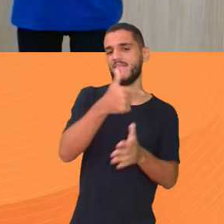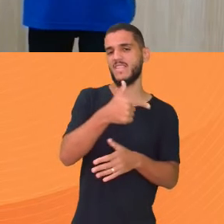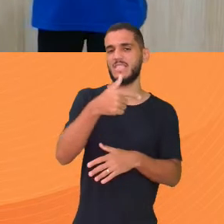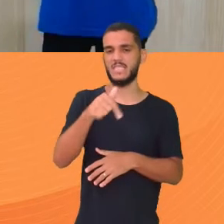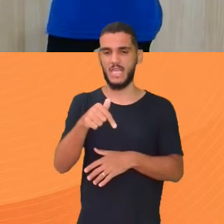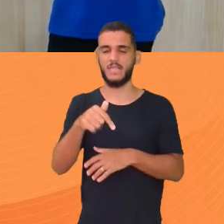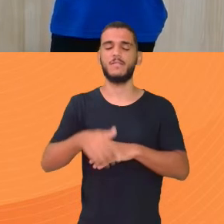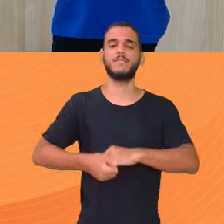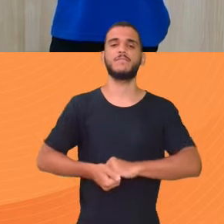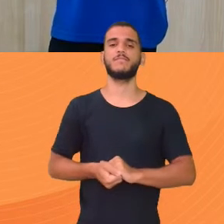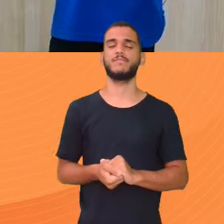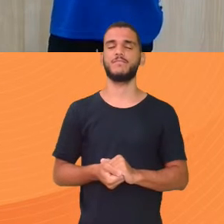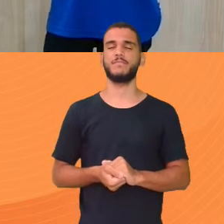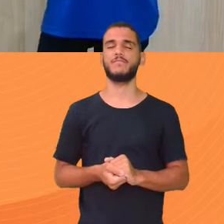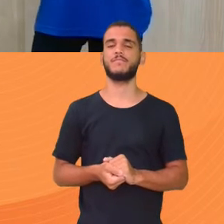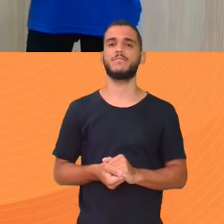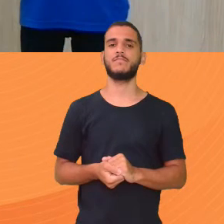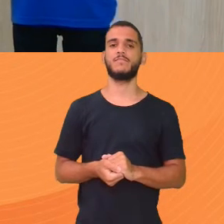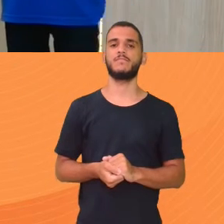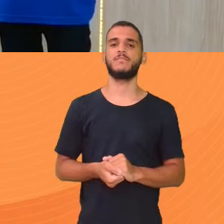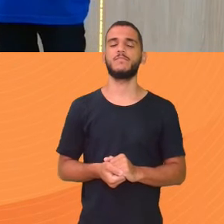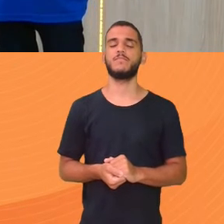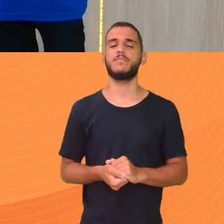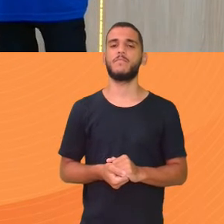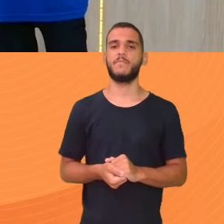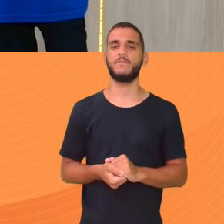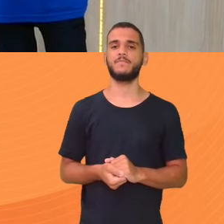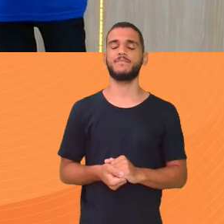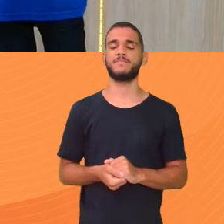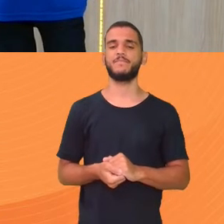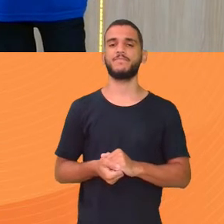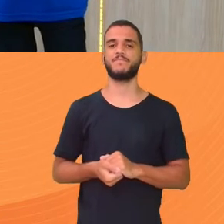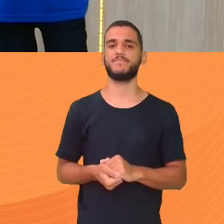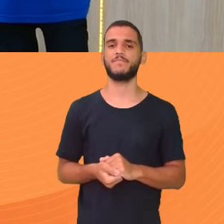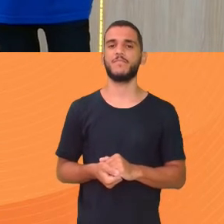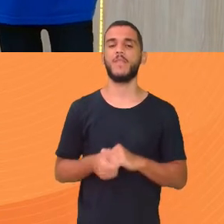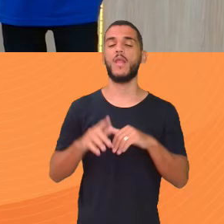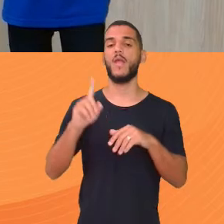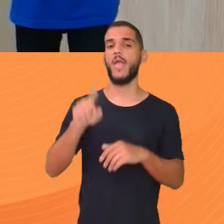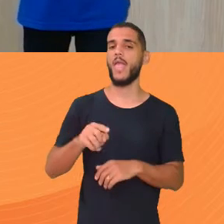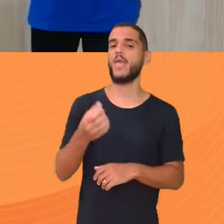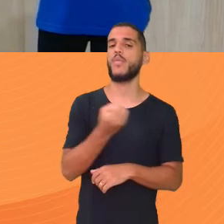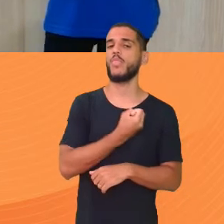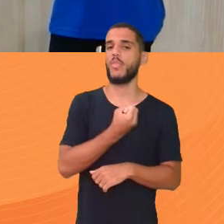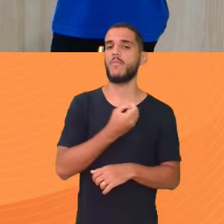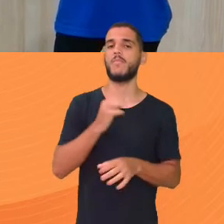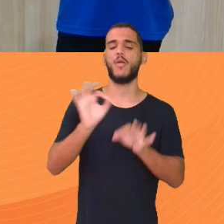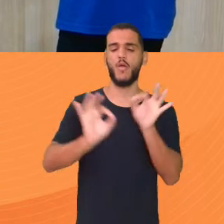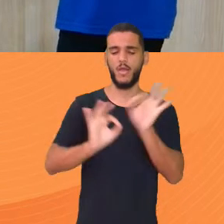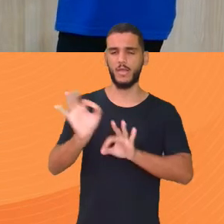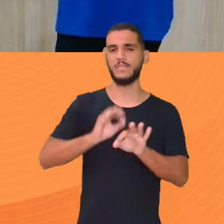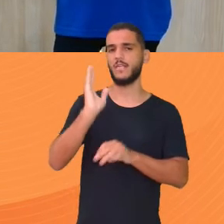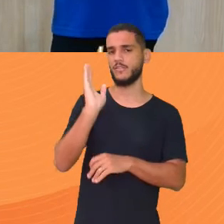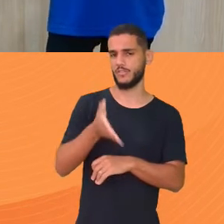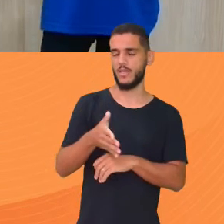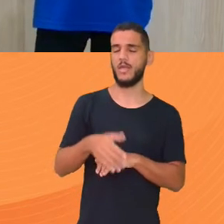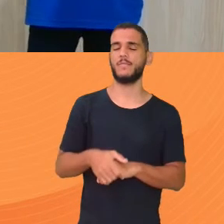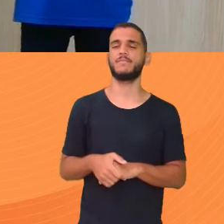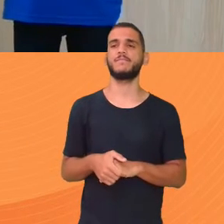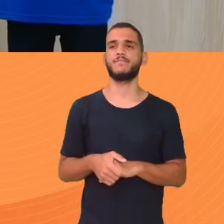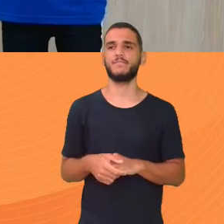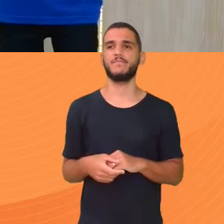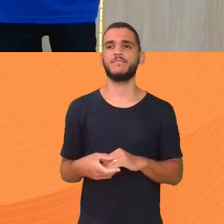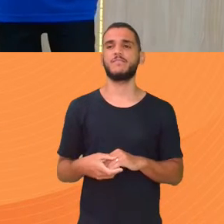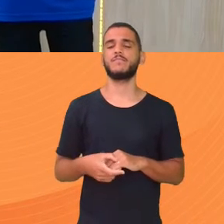21 21 23 25 26 27 Isso é um número Que já estão na ordem Eu já botei em ordem O rol